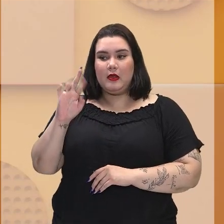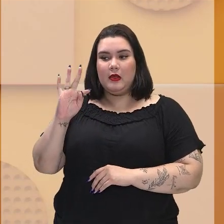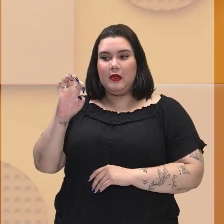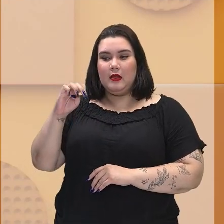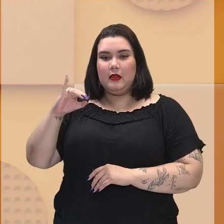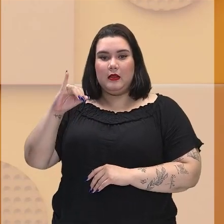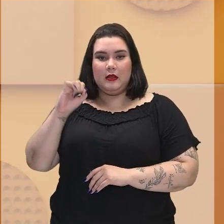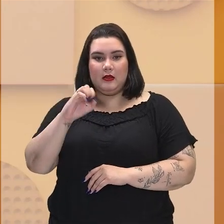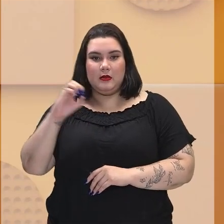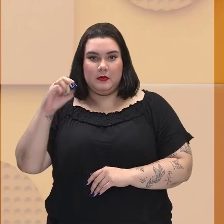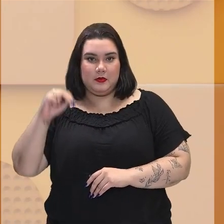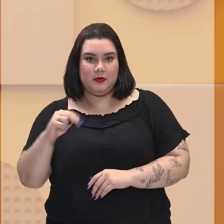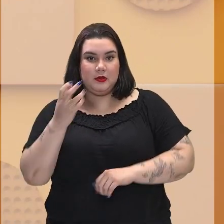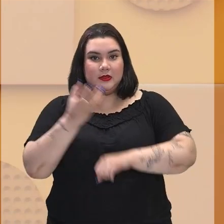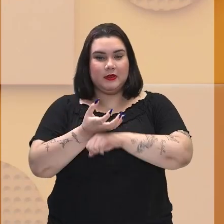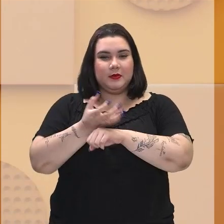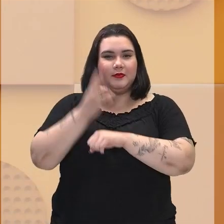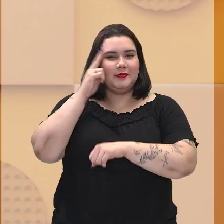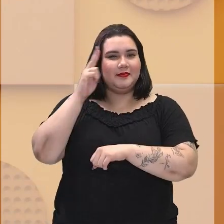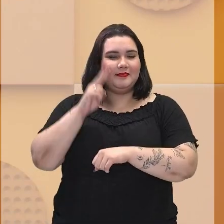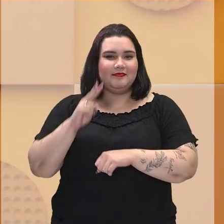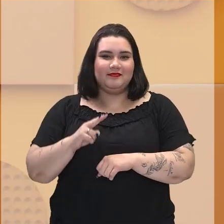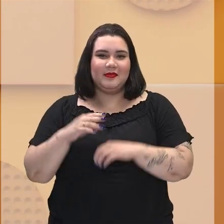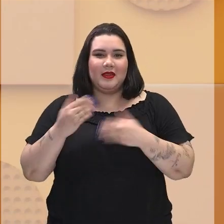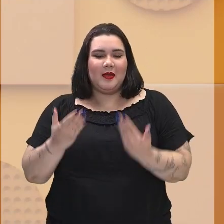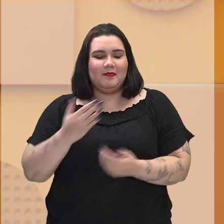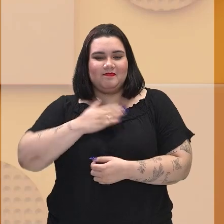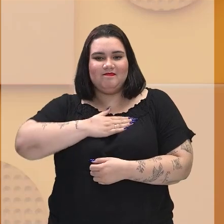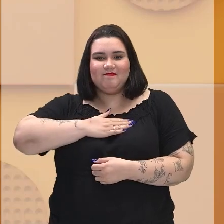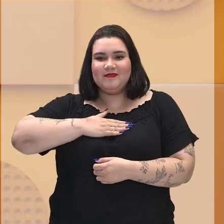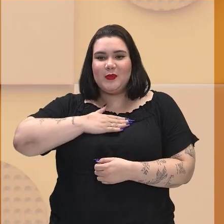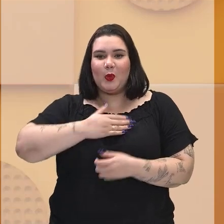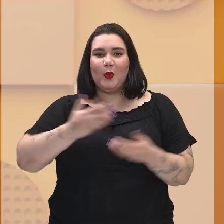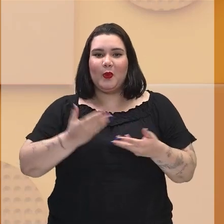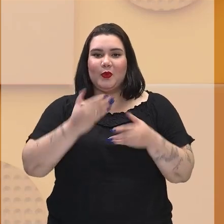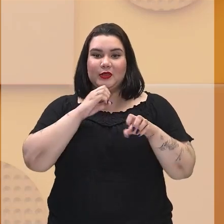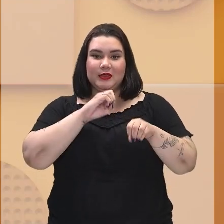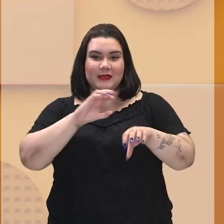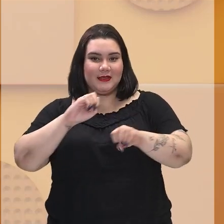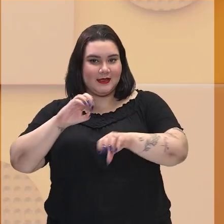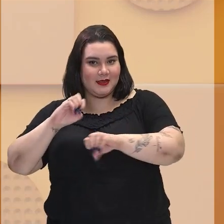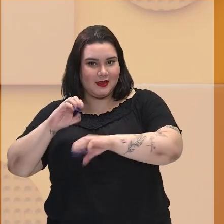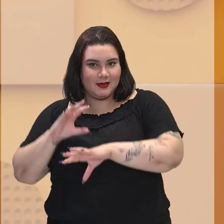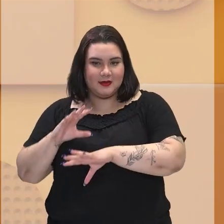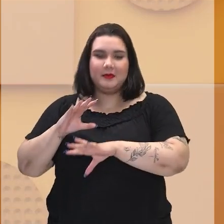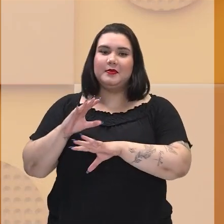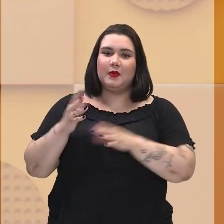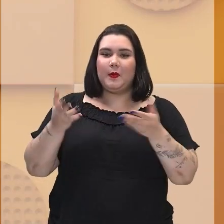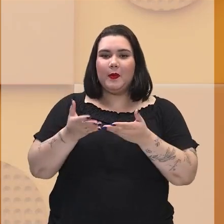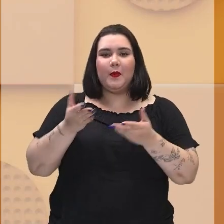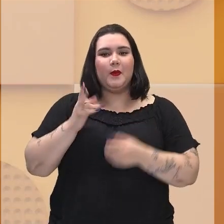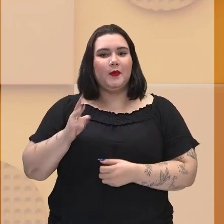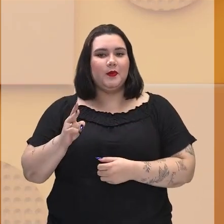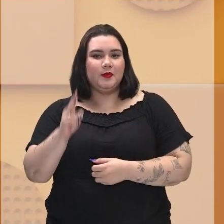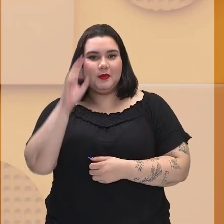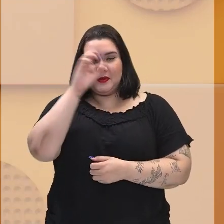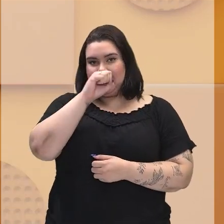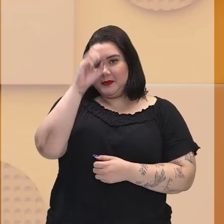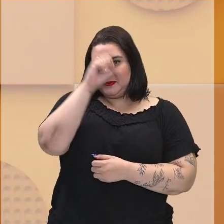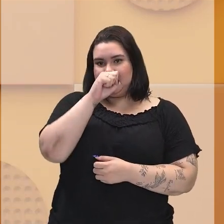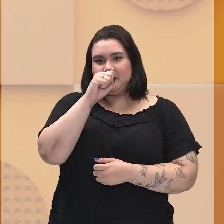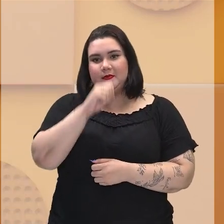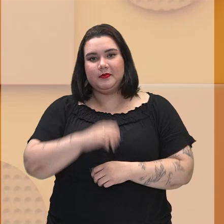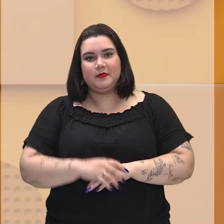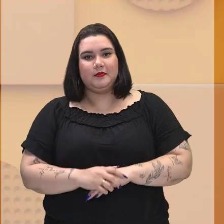do componente de História, e eu devo dizer que é um prazer enorme estar aqui com vocês mais uma vez para a gente continuar o nosso aprendizado.